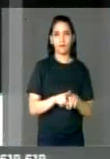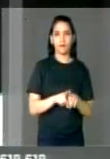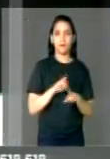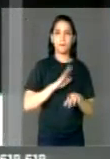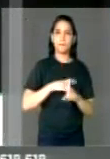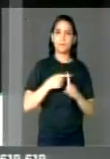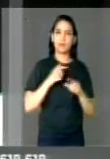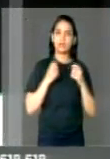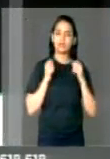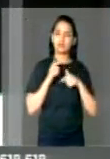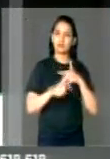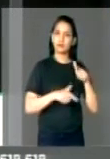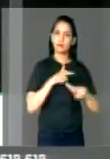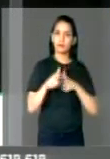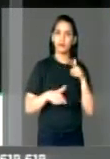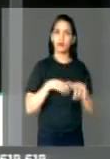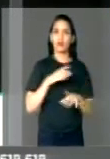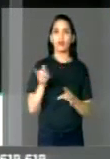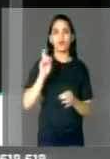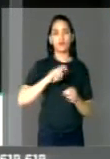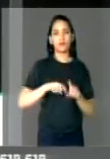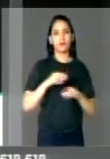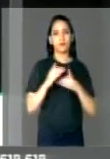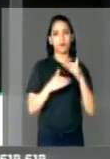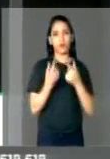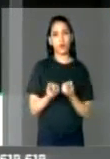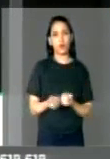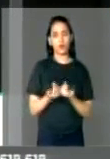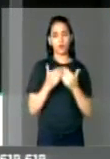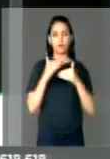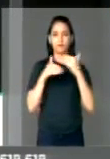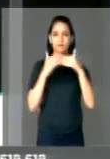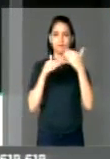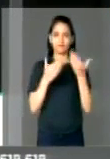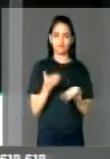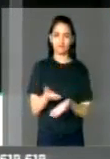dignidade para o povo brasileiro. Era isso, presidente, delegado Edson Moreira, muito obrigado.